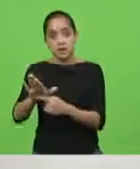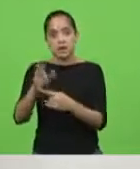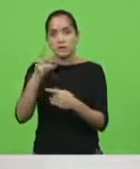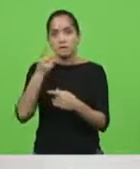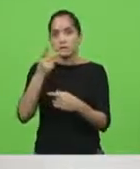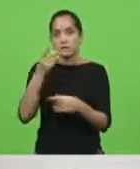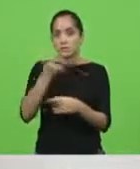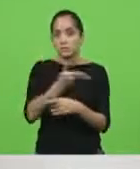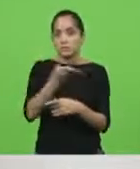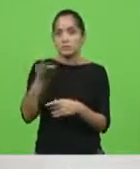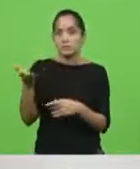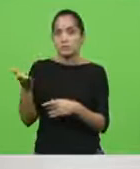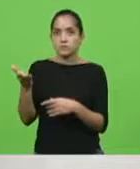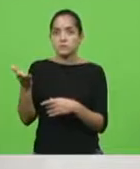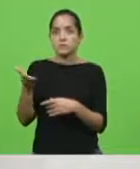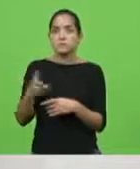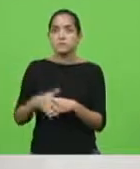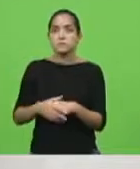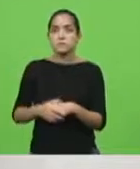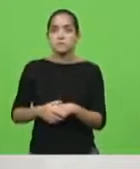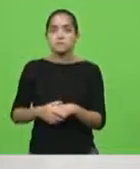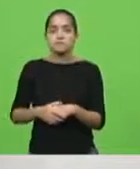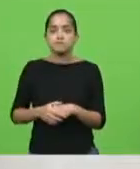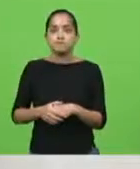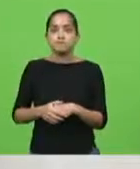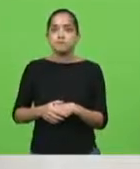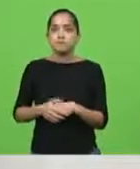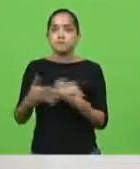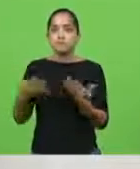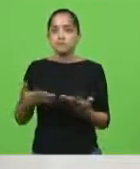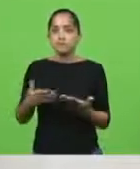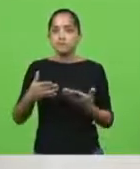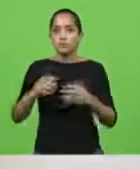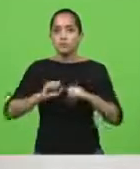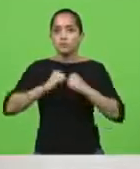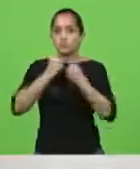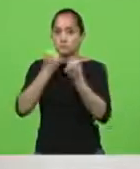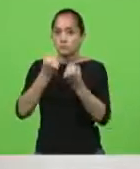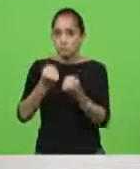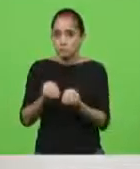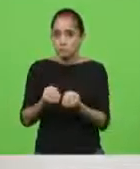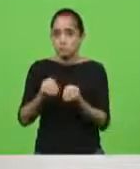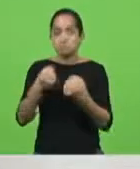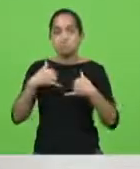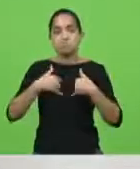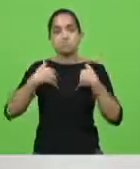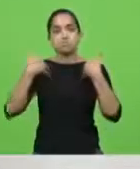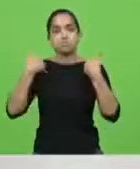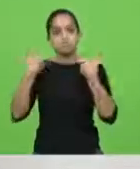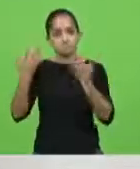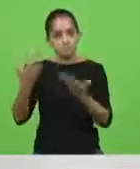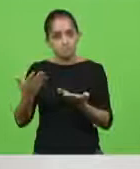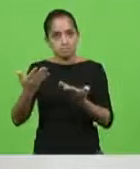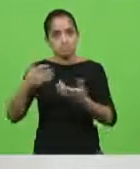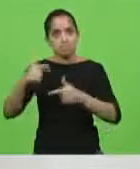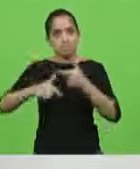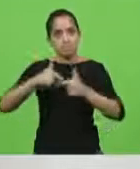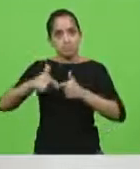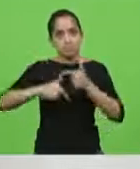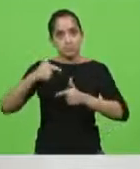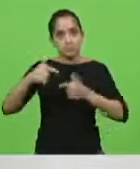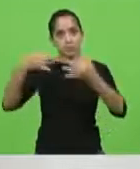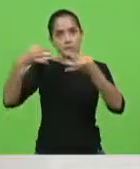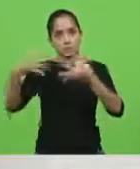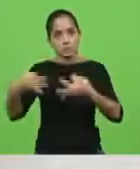excelência, presidente, que o seu desempenho nos orgulha sobremaneira pela forma íntegra,